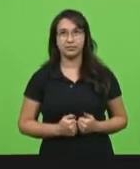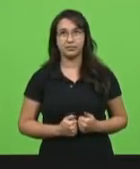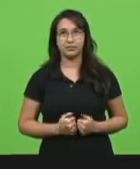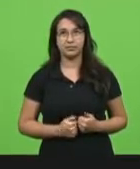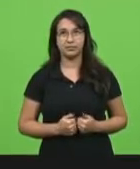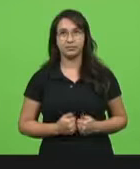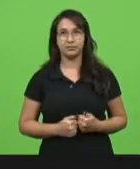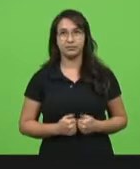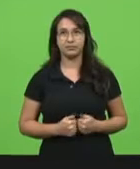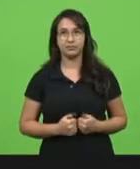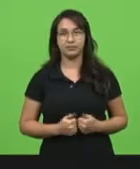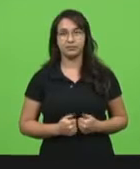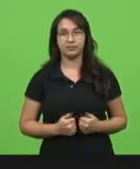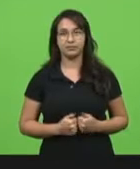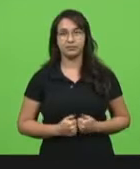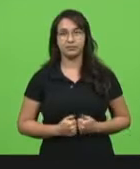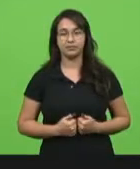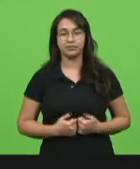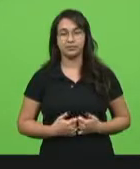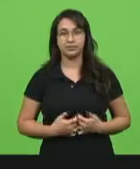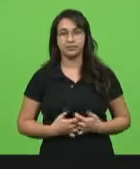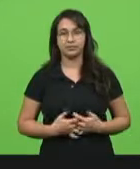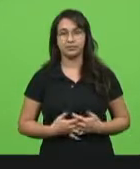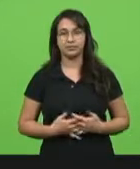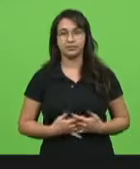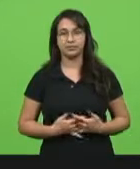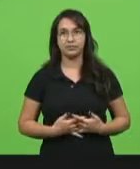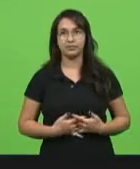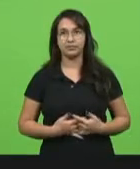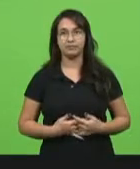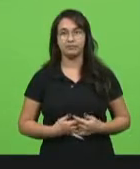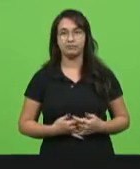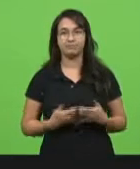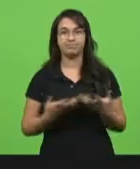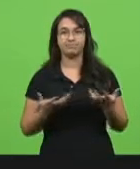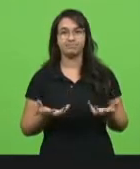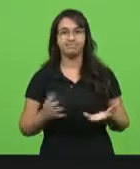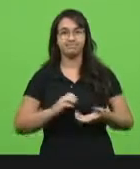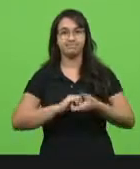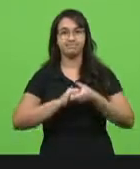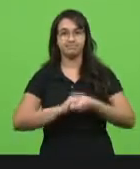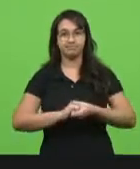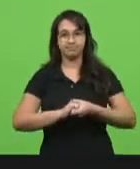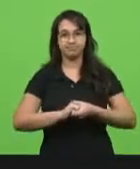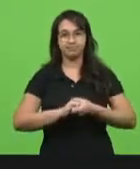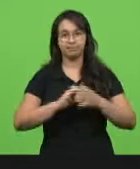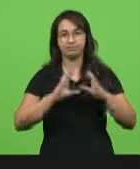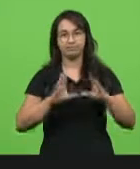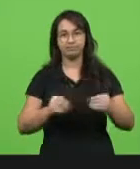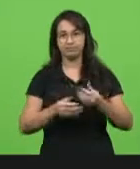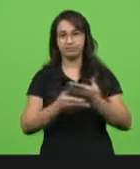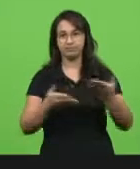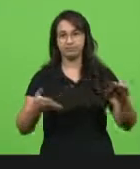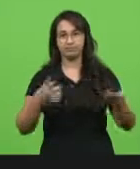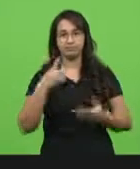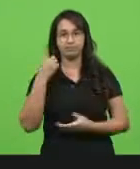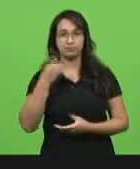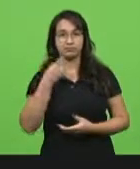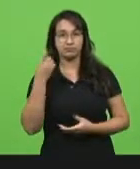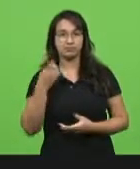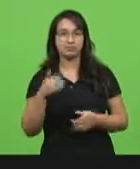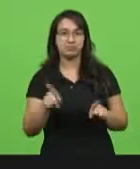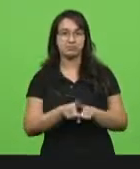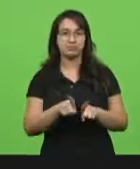Eu quero saudar a todos e a todos os deputados, ao público que nos